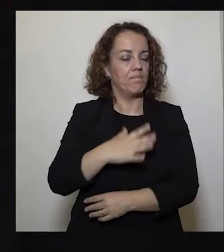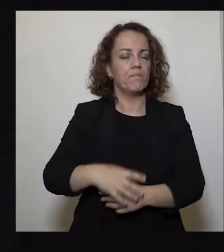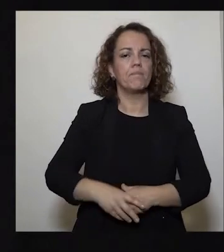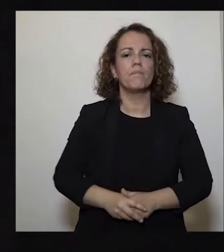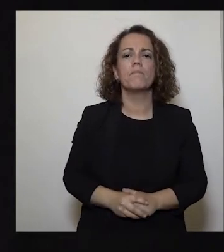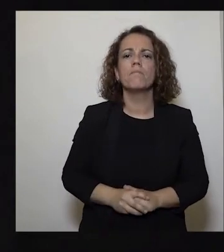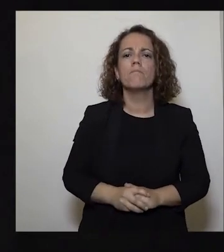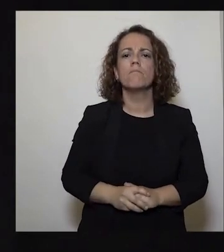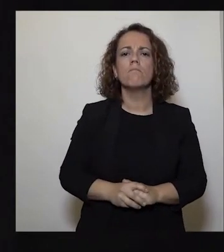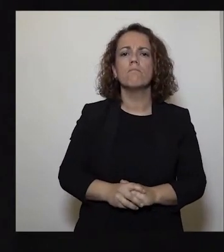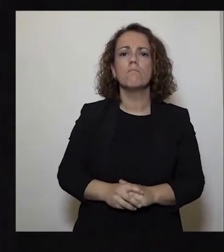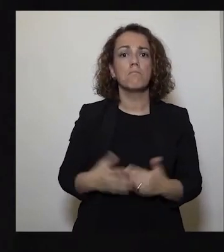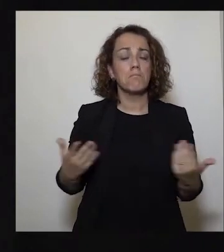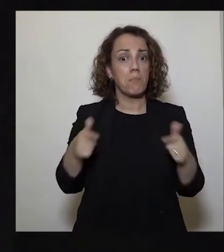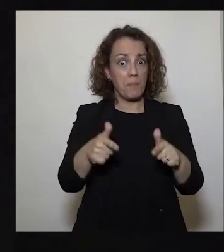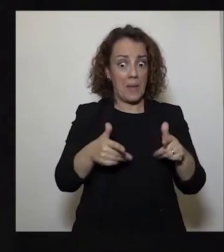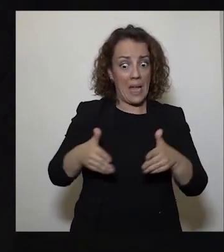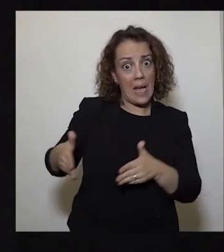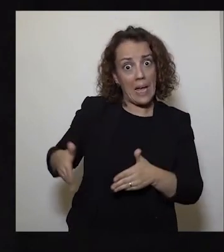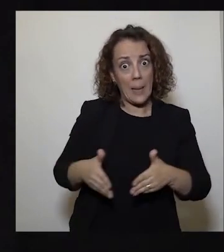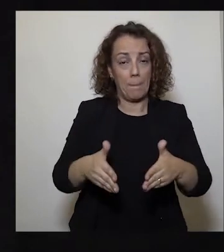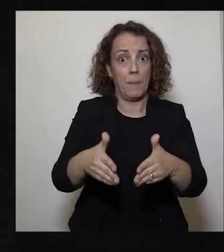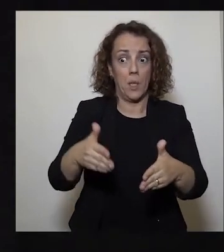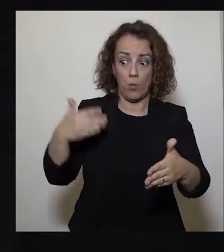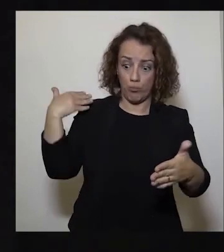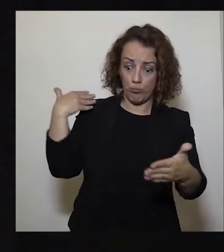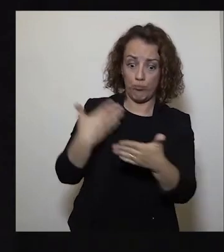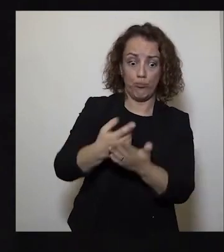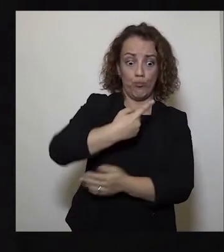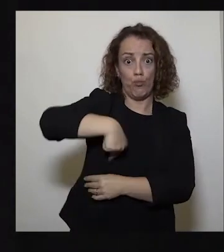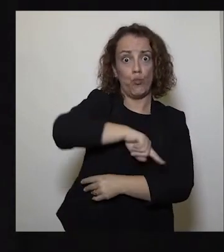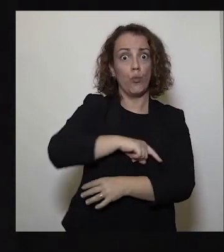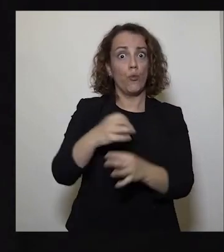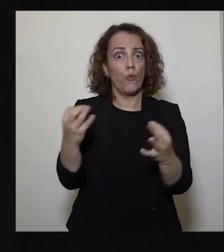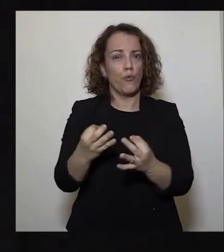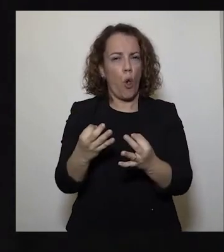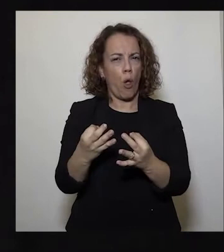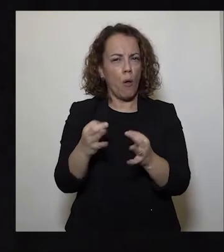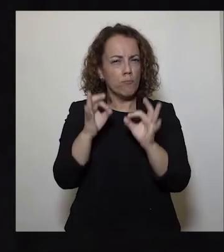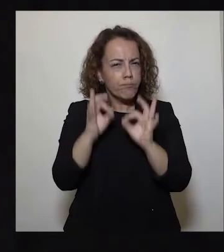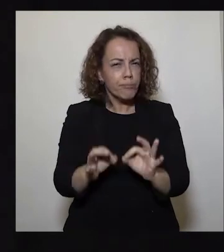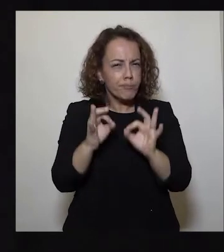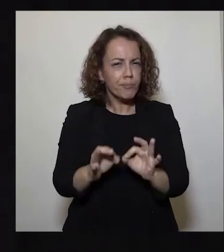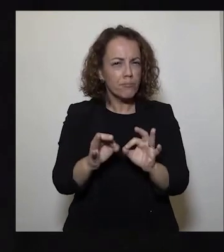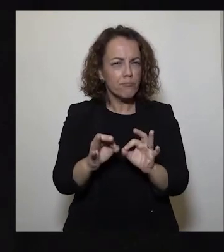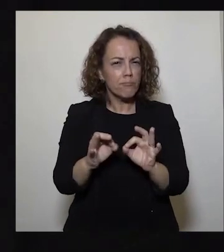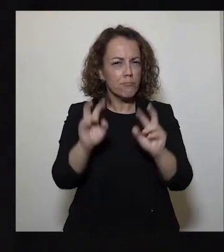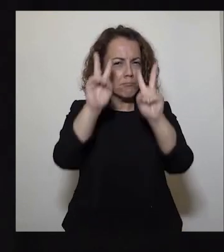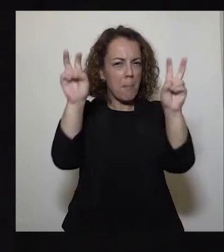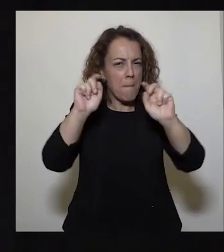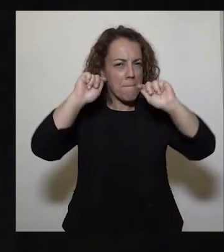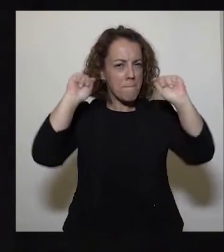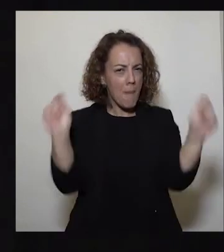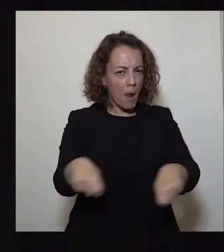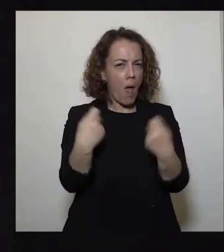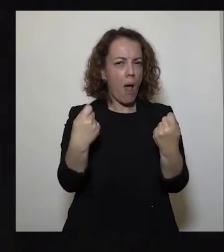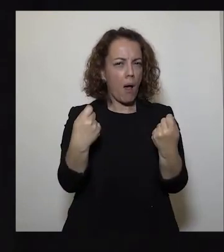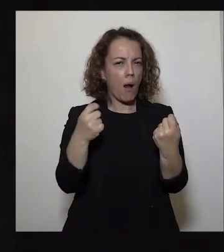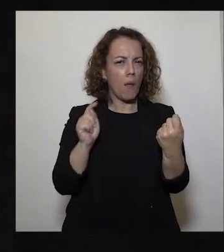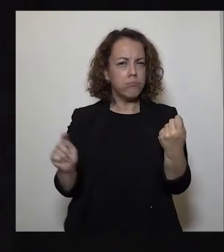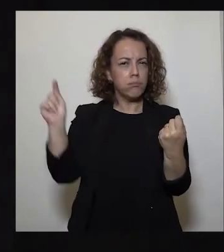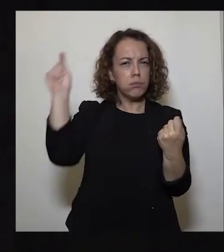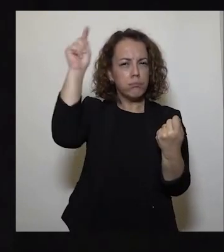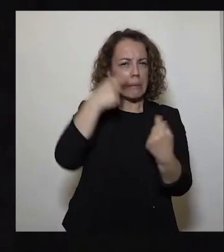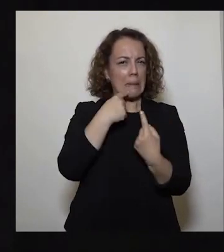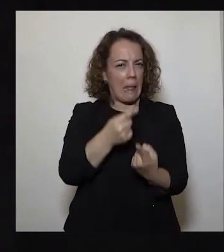E será este caminho por nós já feito? Mesmo um milagre como tantos lá de